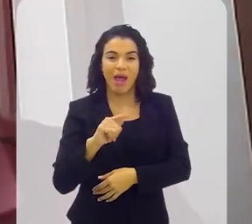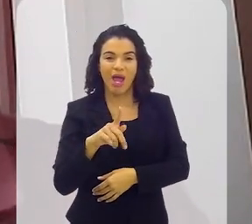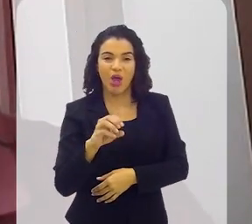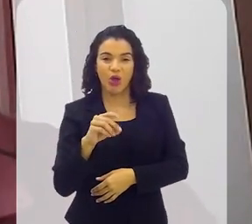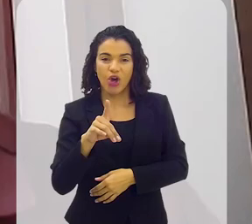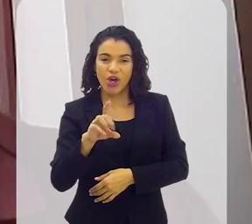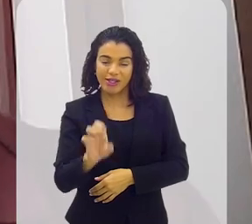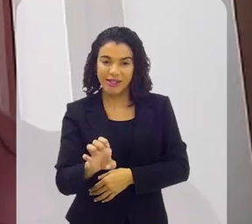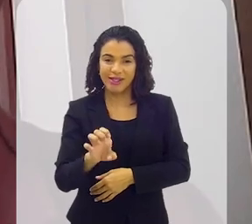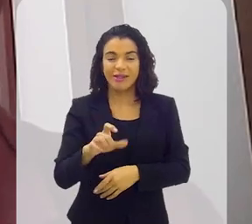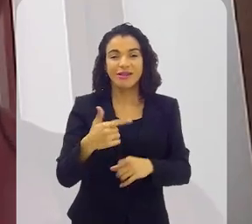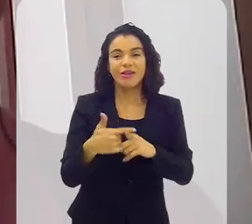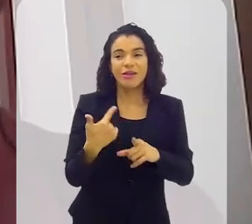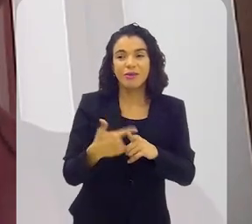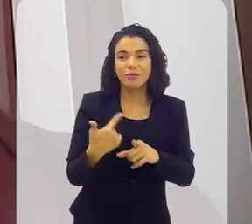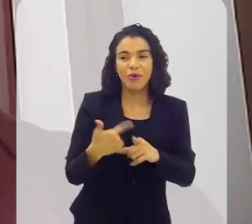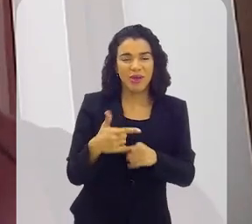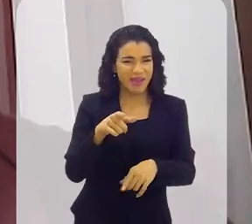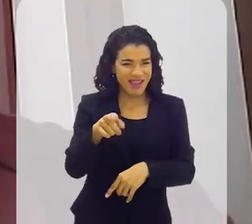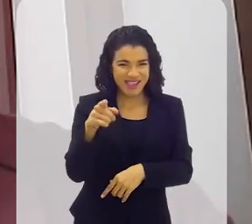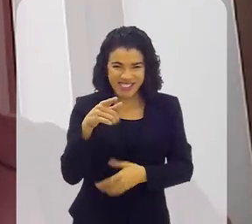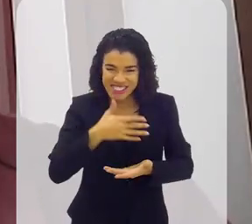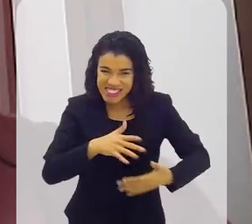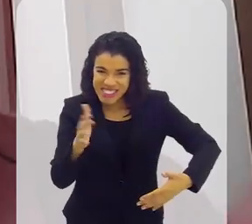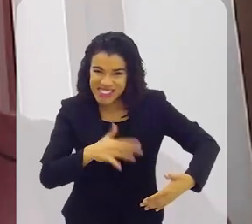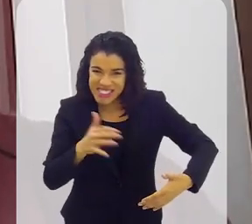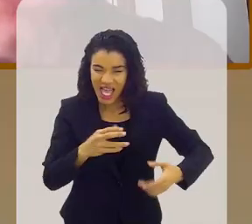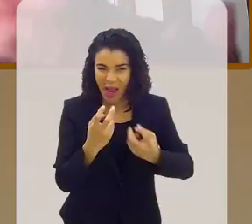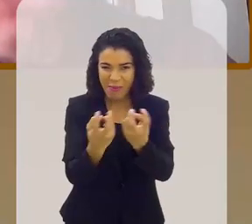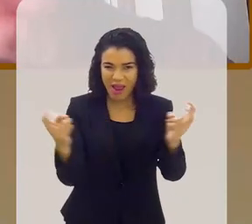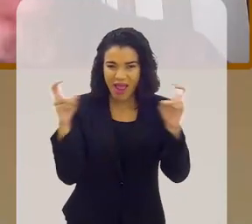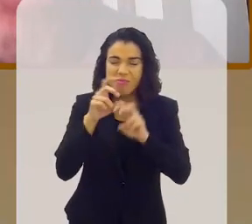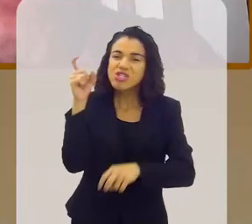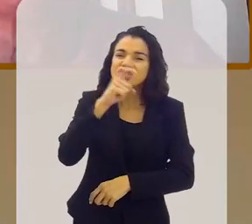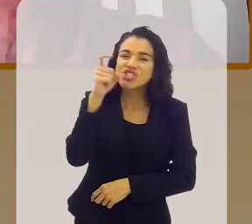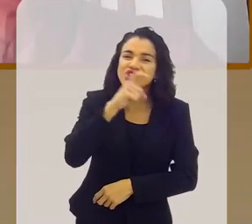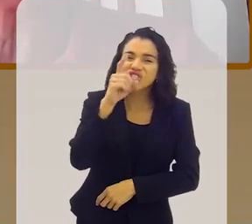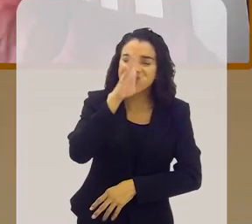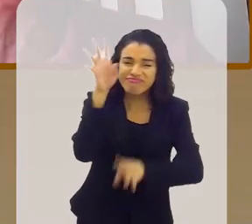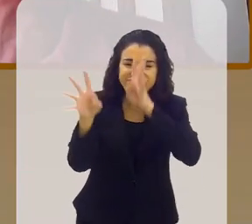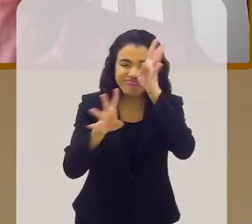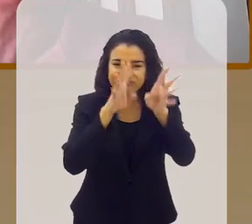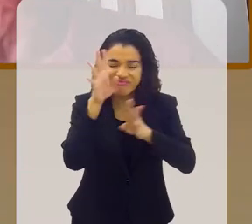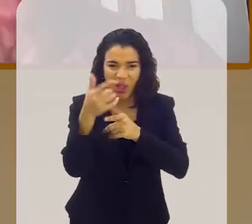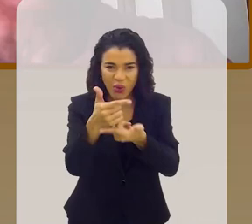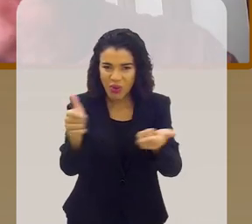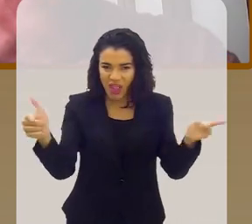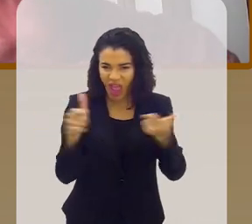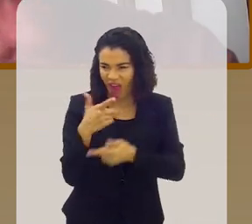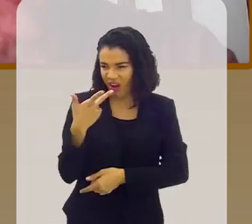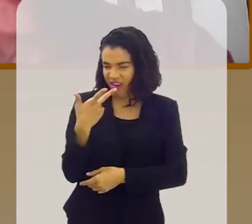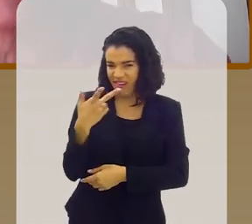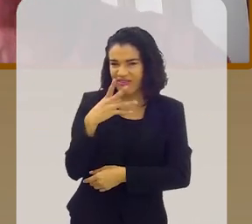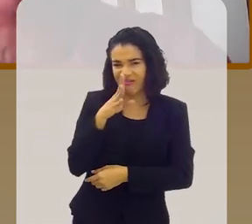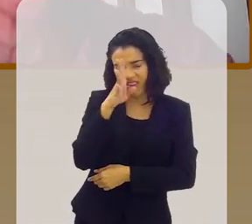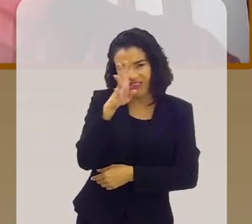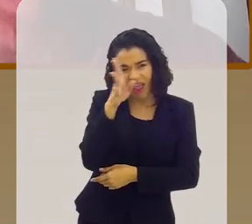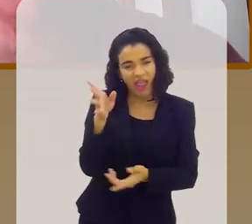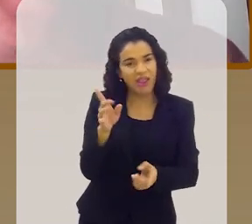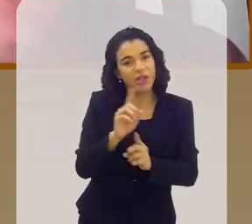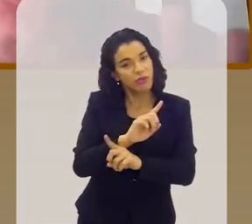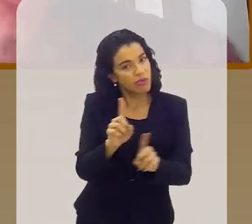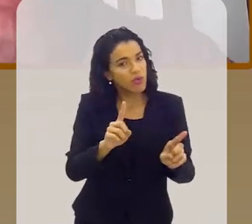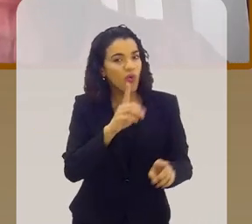falando que Roda de Samba, porque o samba é feito em roda, é mentira, é pura causada, cascata, não existe isso. Querem dar o nome agora de Roda de Samba?